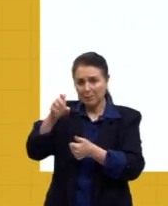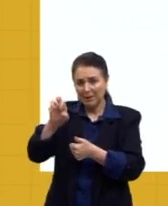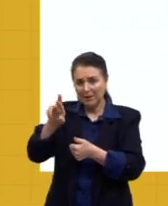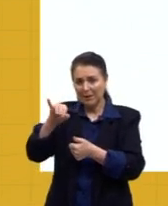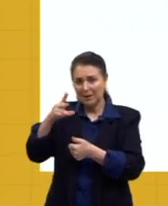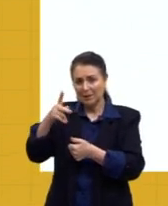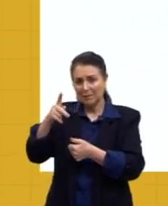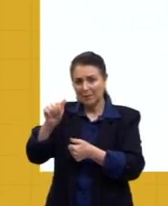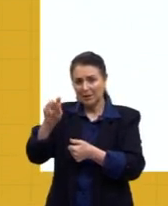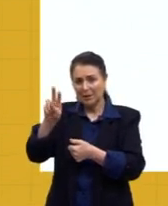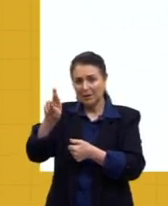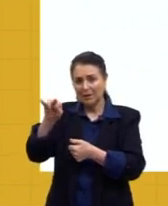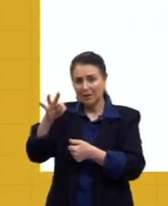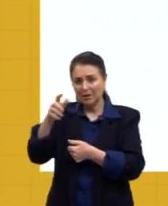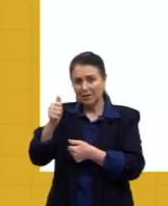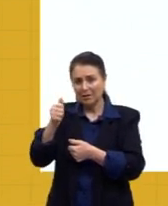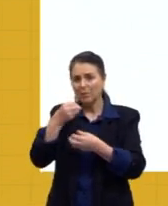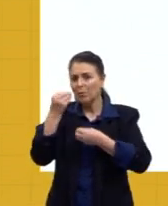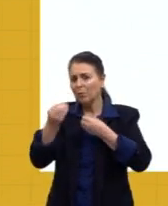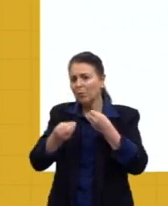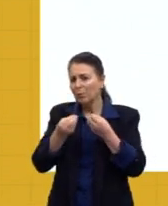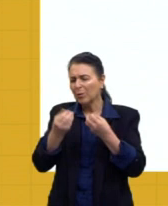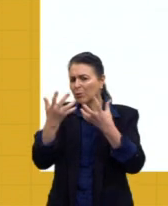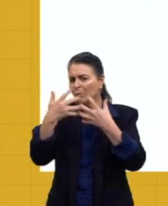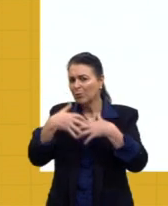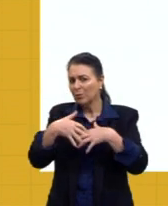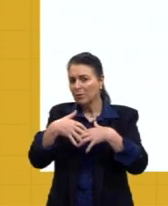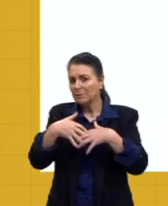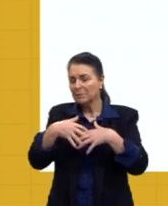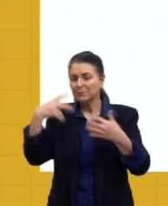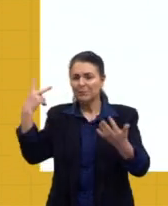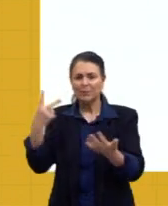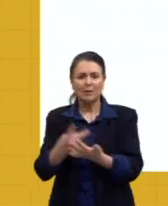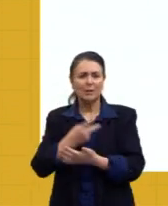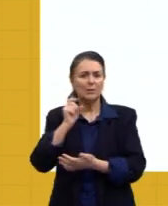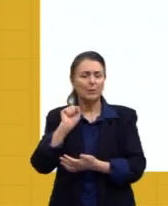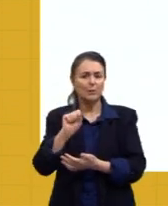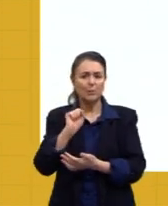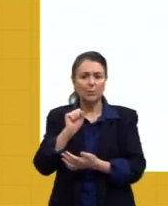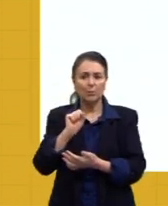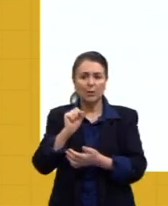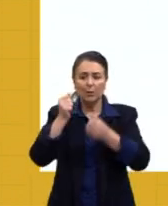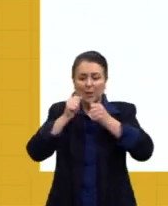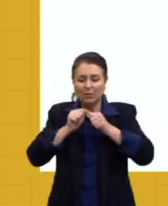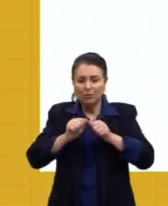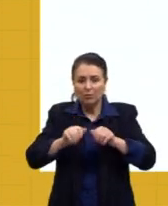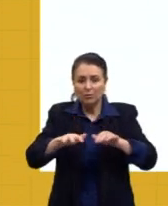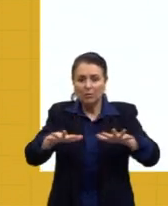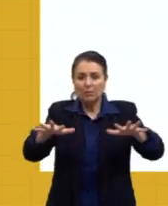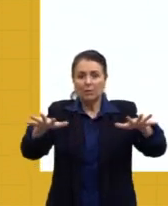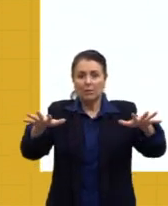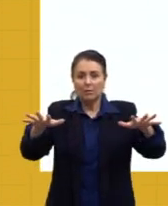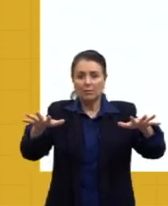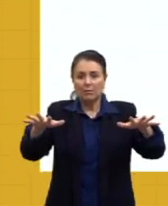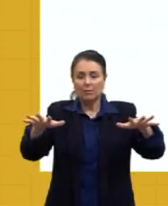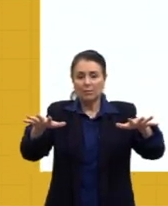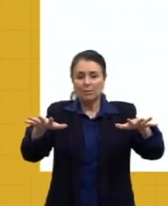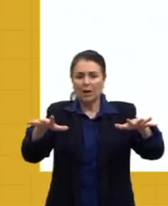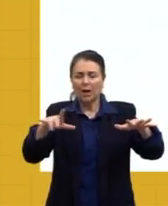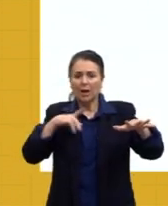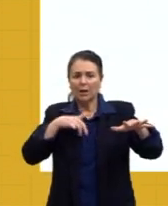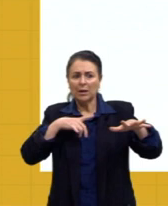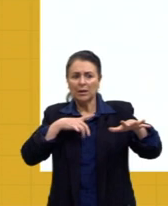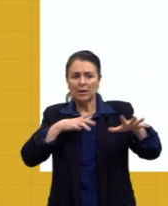como é que funciona isso aí? Vai acontecer, gente, é através de uma dispersão. Ali tem uns